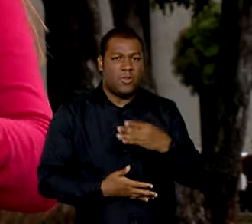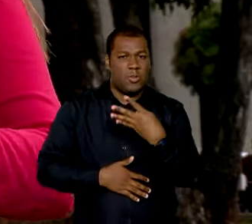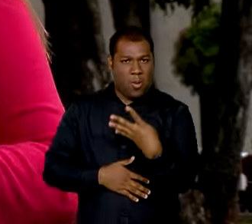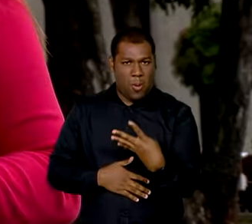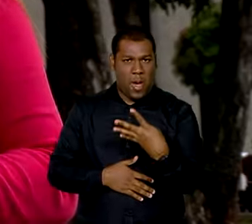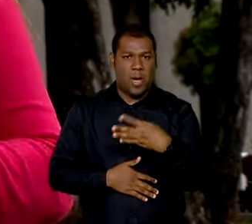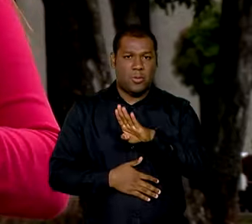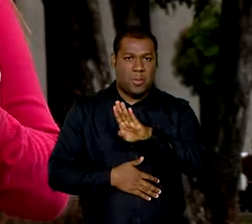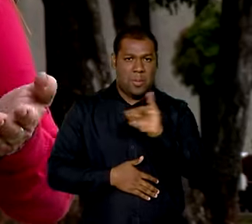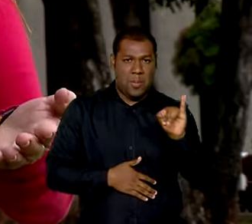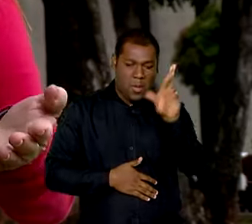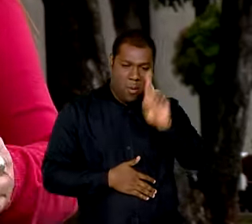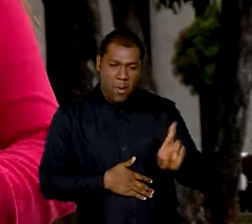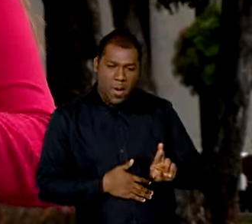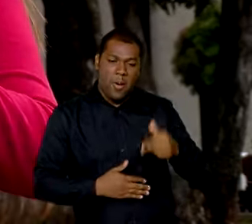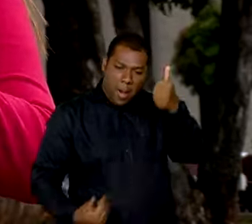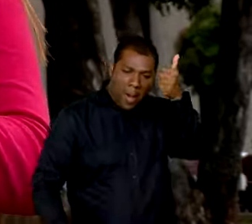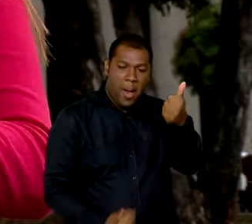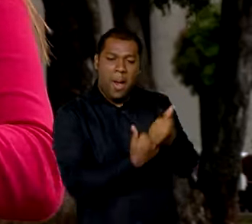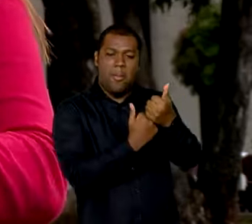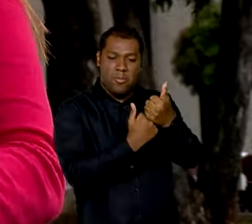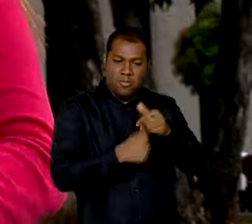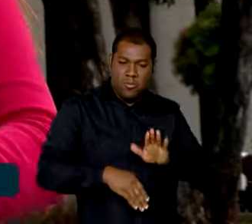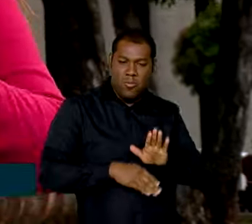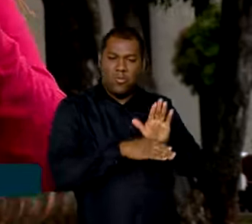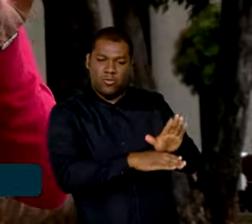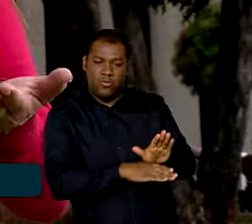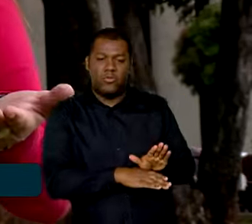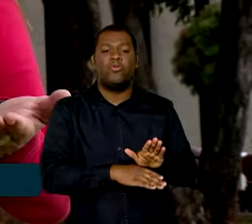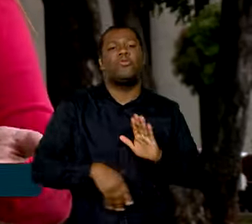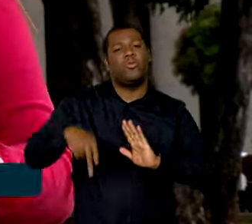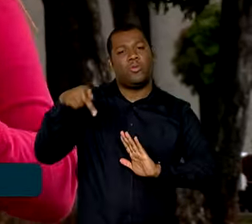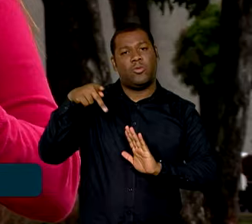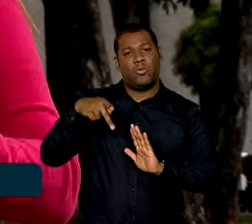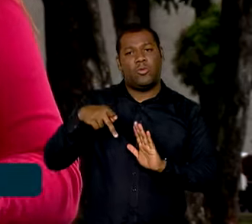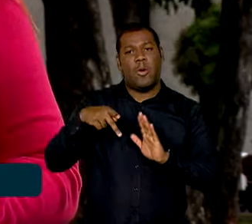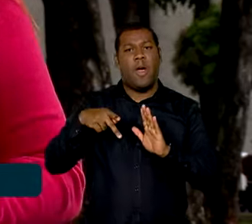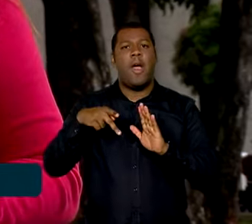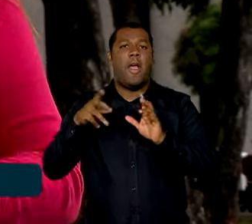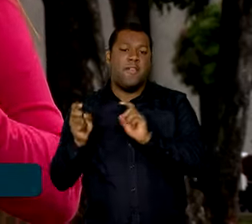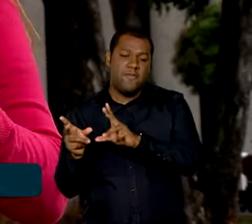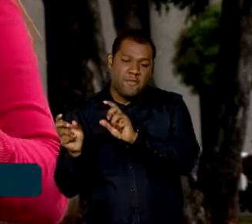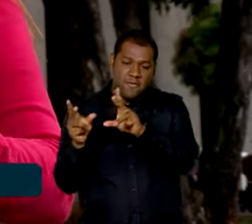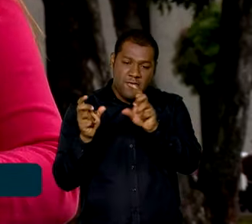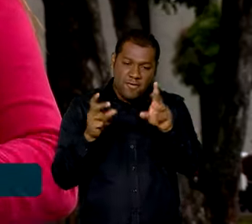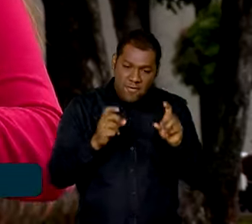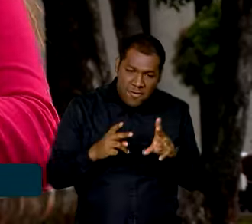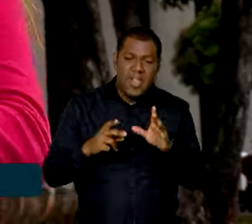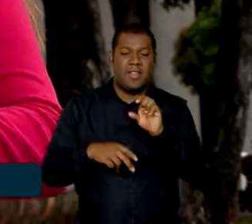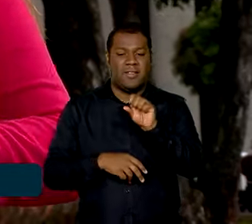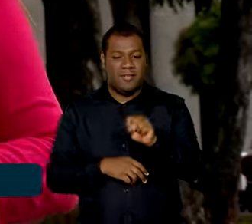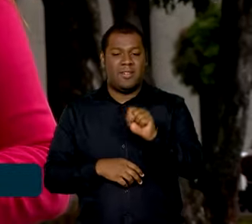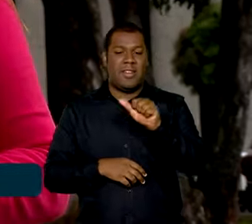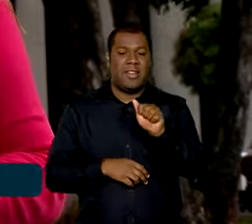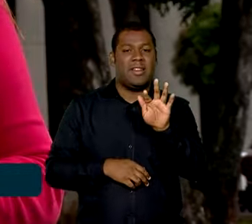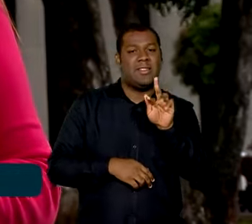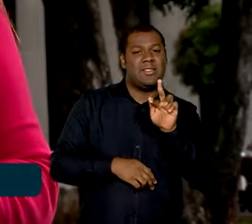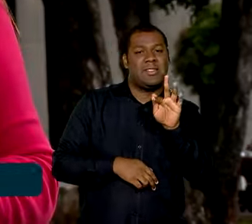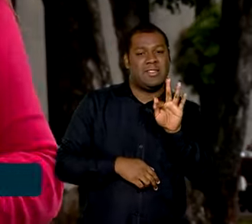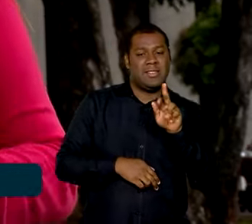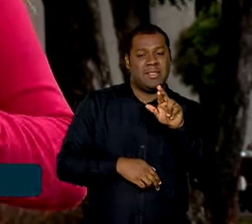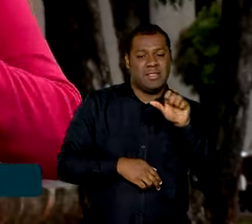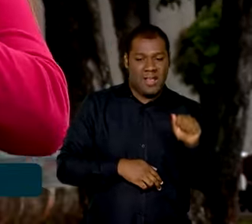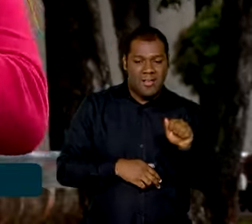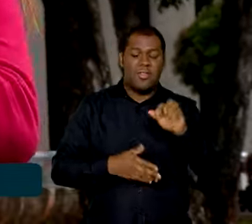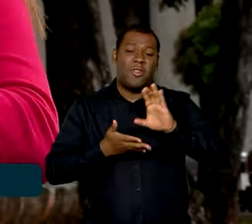fortalecer os principais corredores de escoamento e exportação da produção brasileira de grãos. Esses investimentos